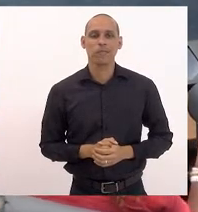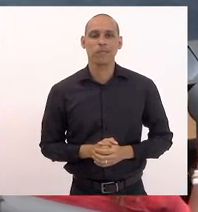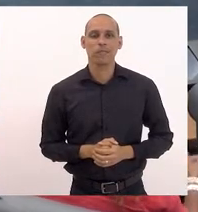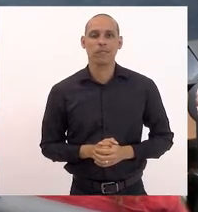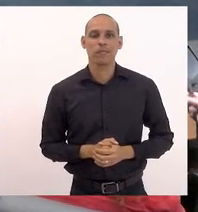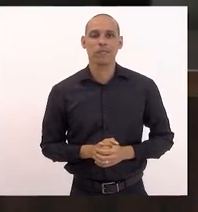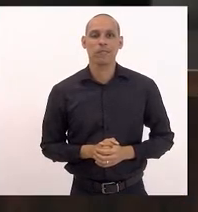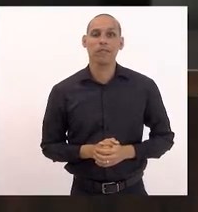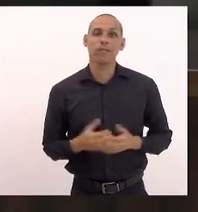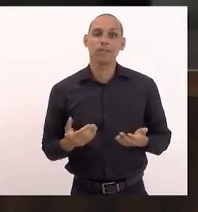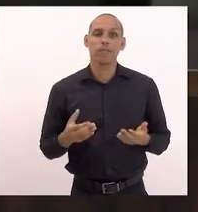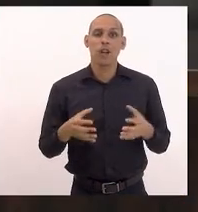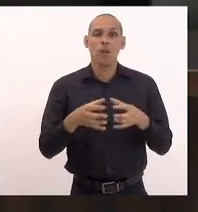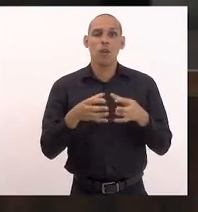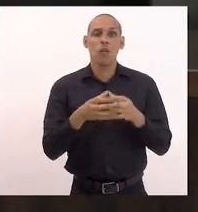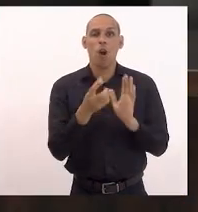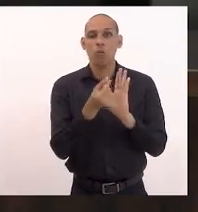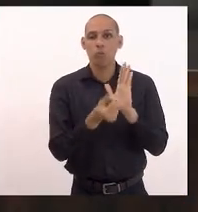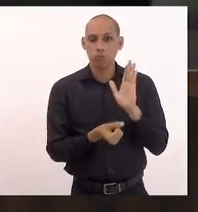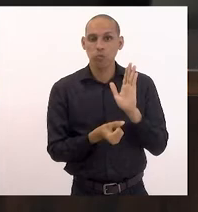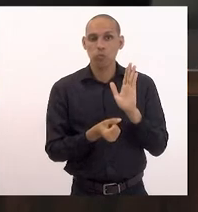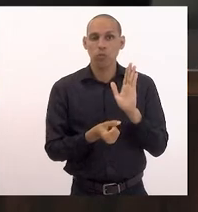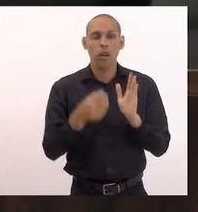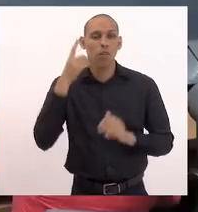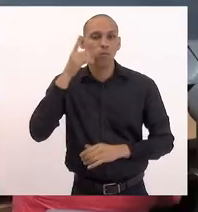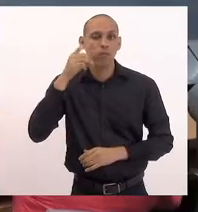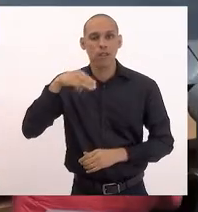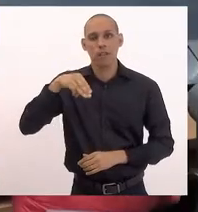Pela Comissão de Orçamento, deputado Márcio Canella.